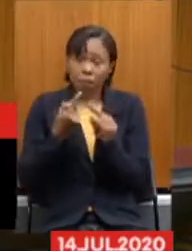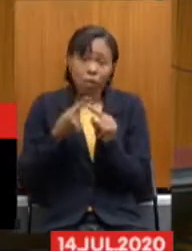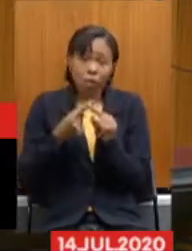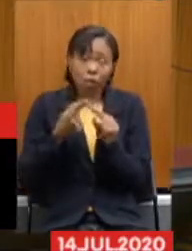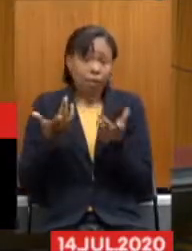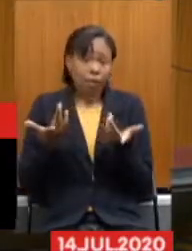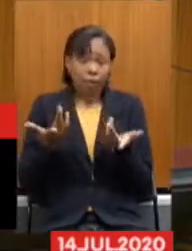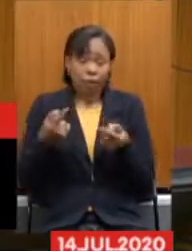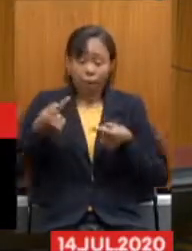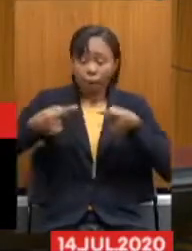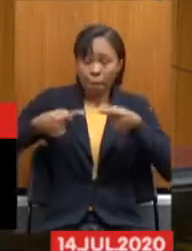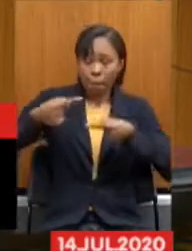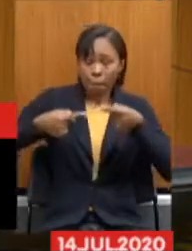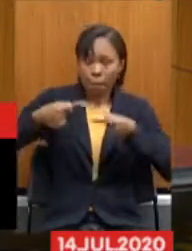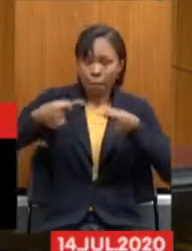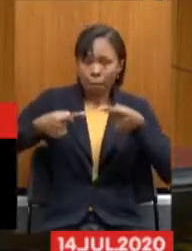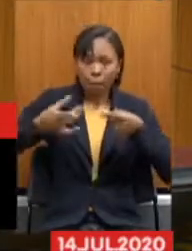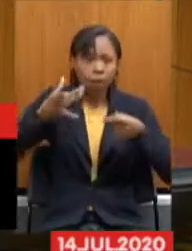debate presencial.